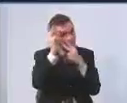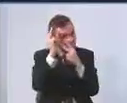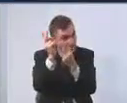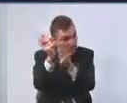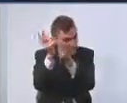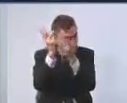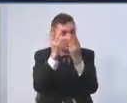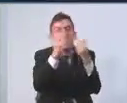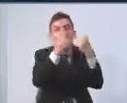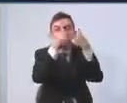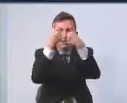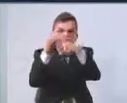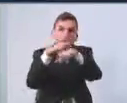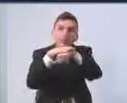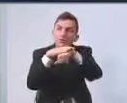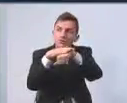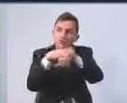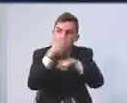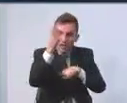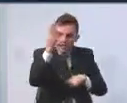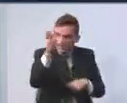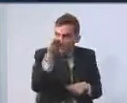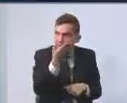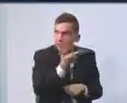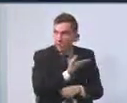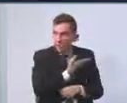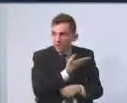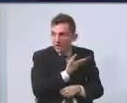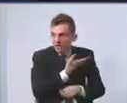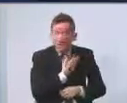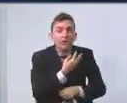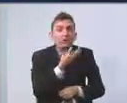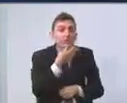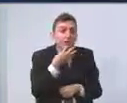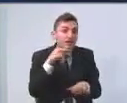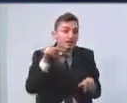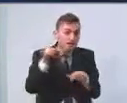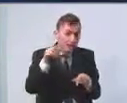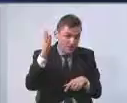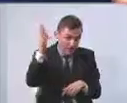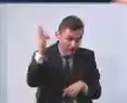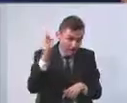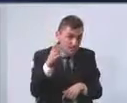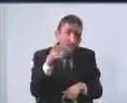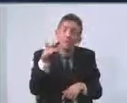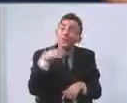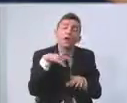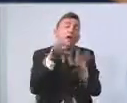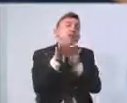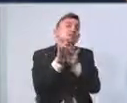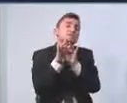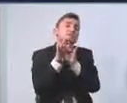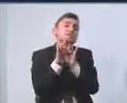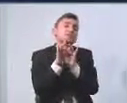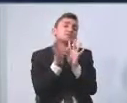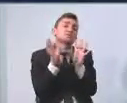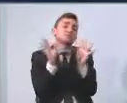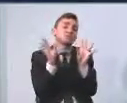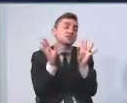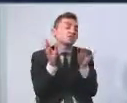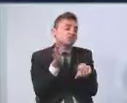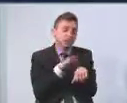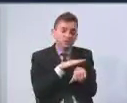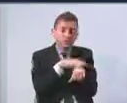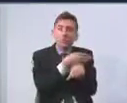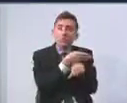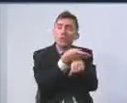com os nossos colegas que lá estão, conheçam o trabalho, conheçam os números, estão lá à disposição todo